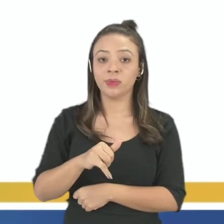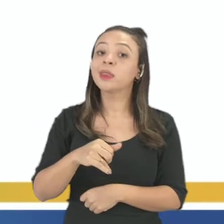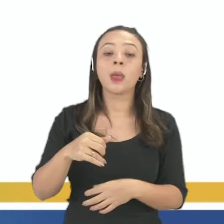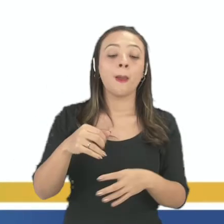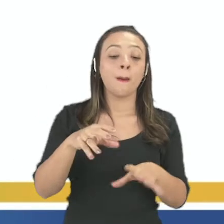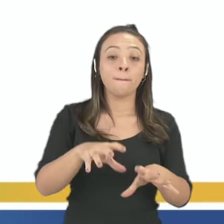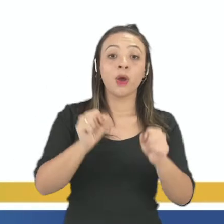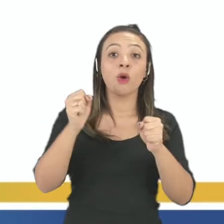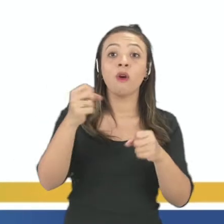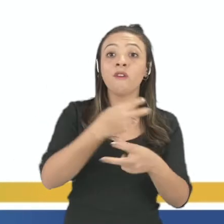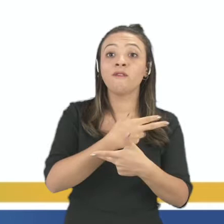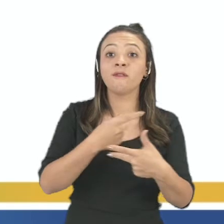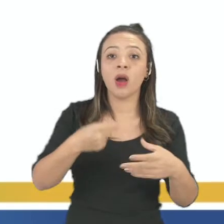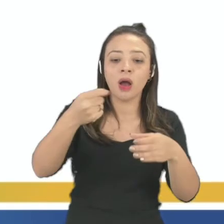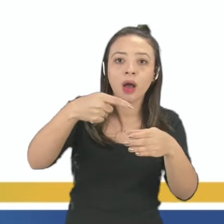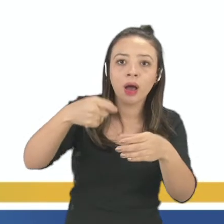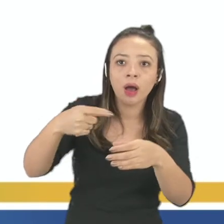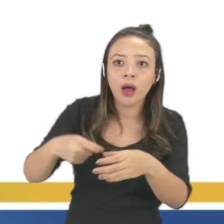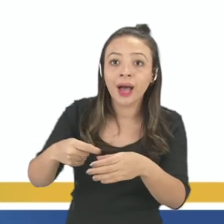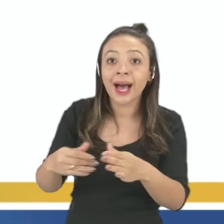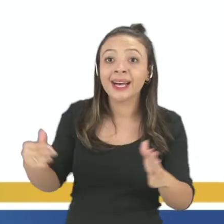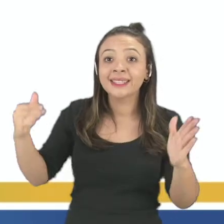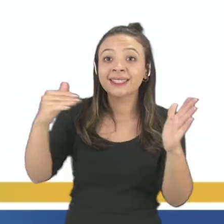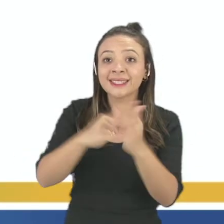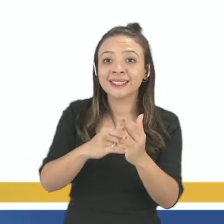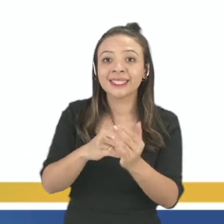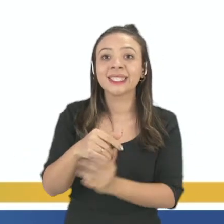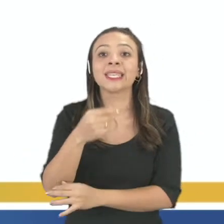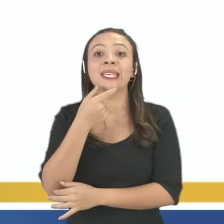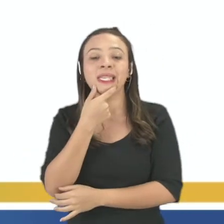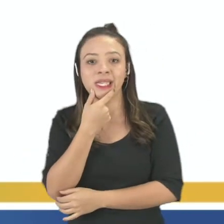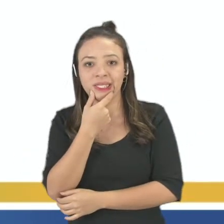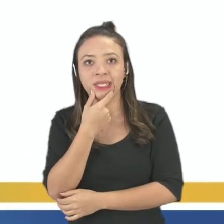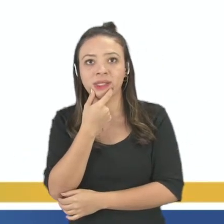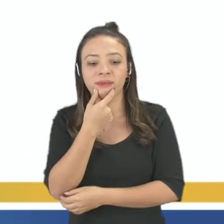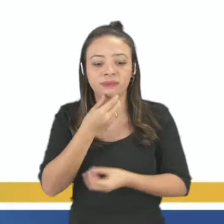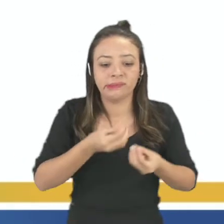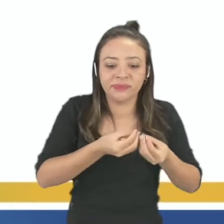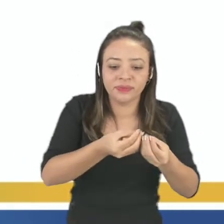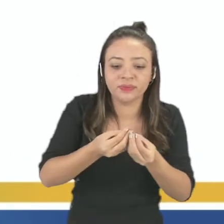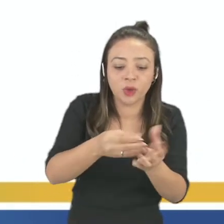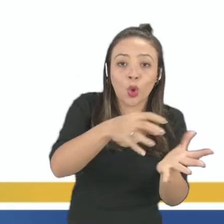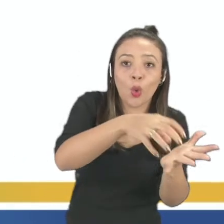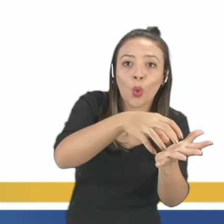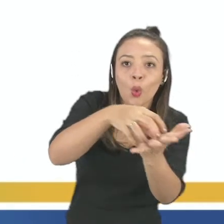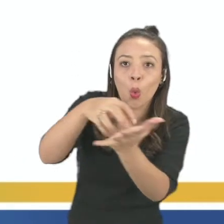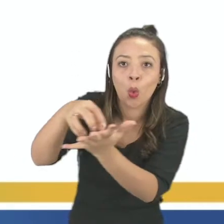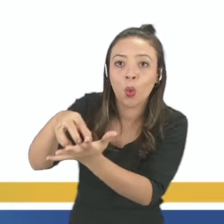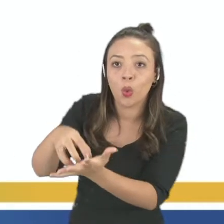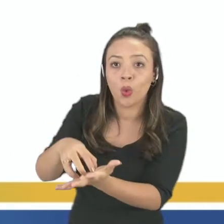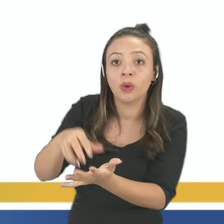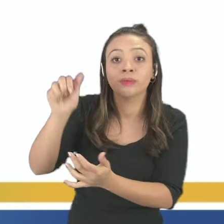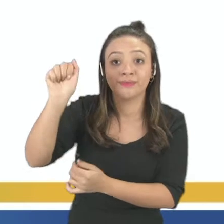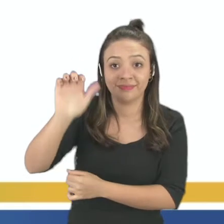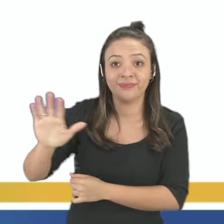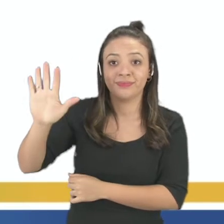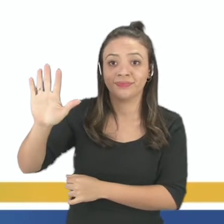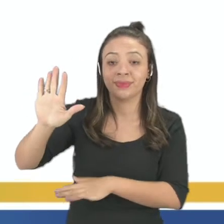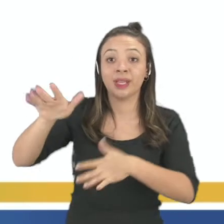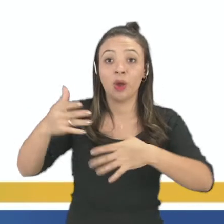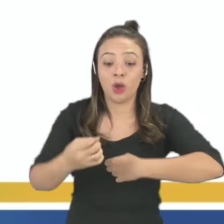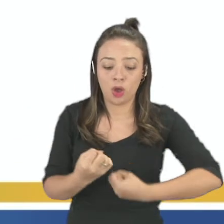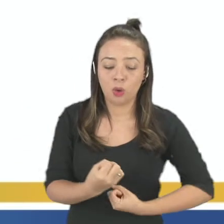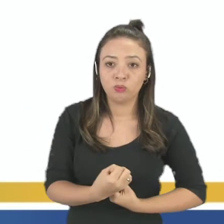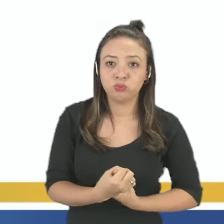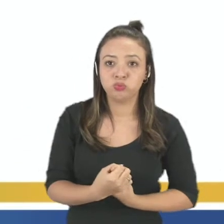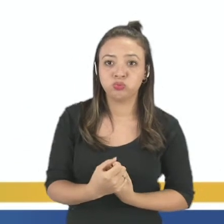de seringueira para a Inglaterra, que foram distribuídas nas colônias asiáticas. Quando as árvores cresceram nesses locais,